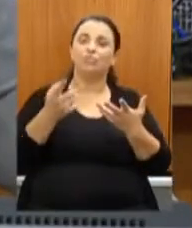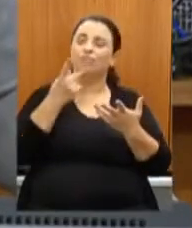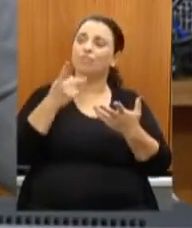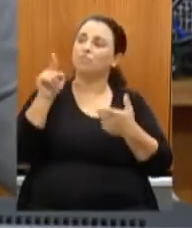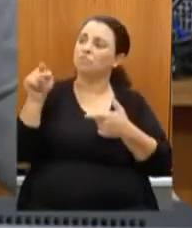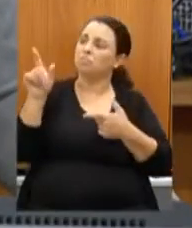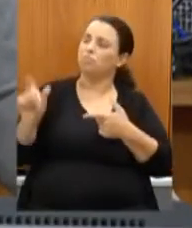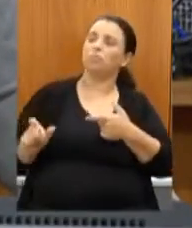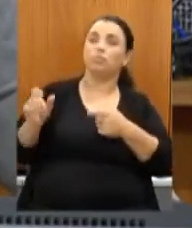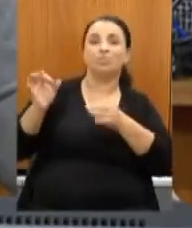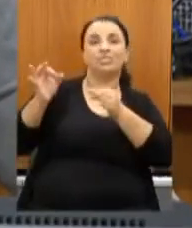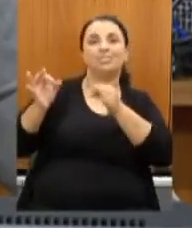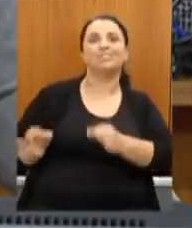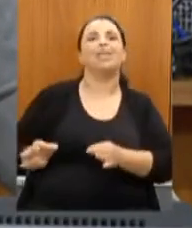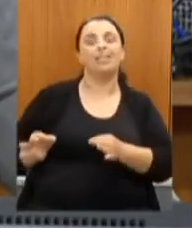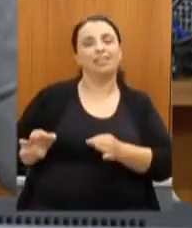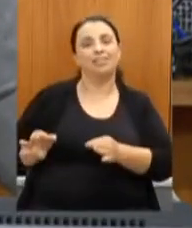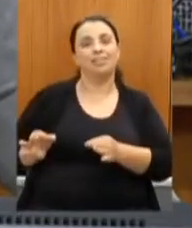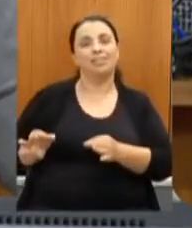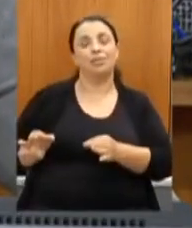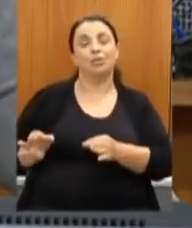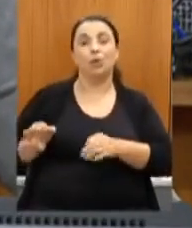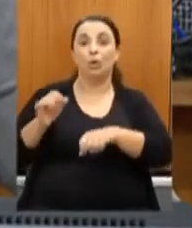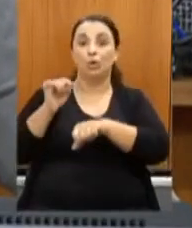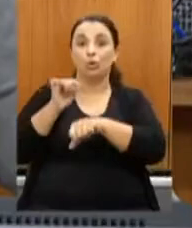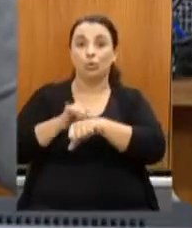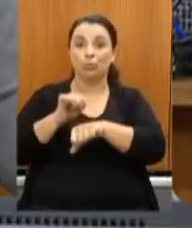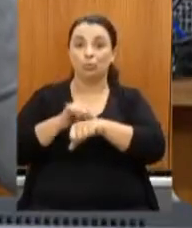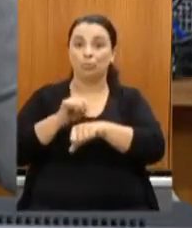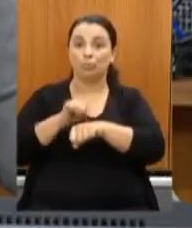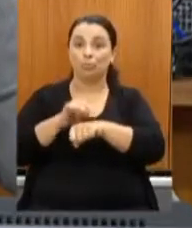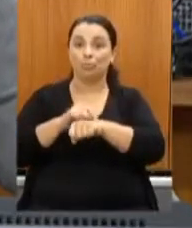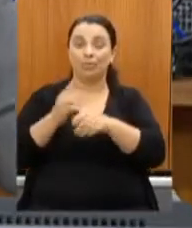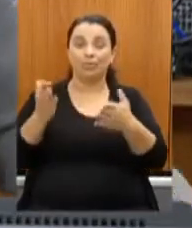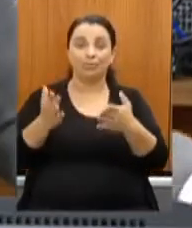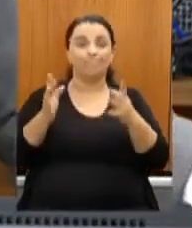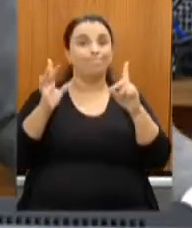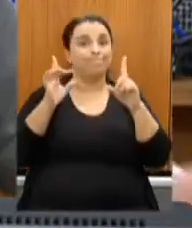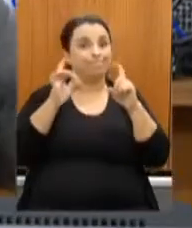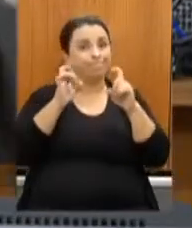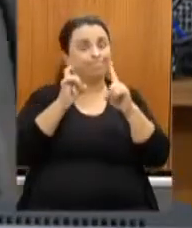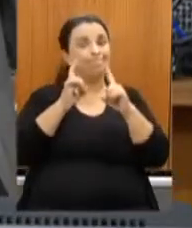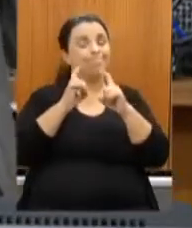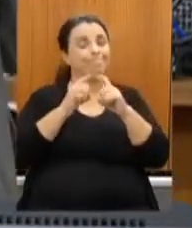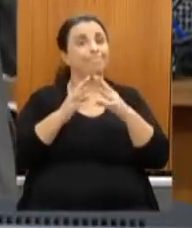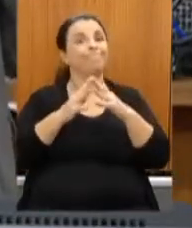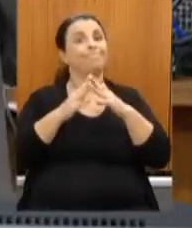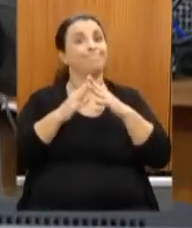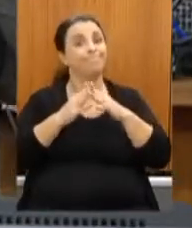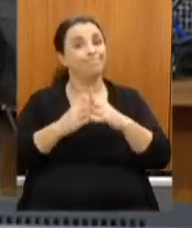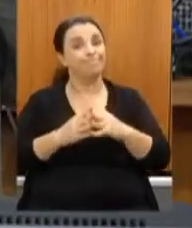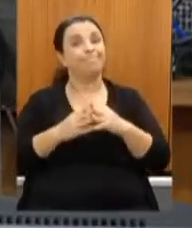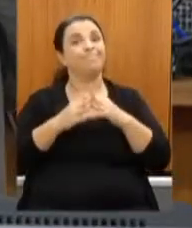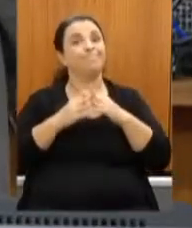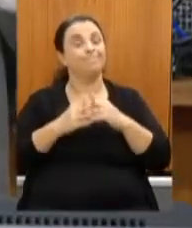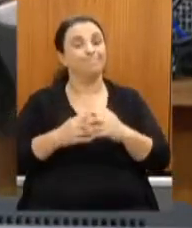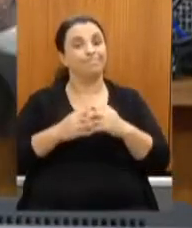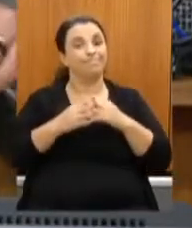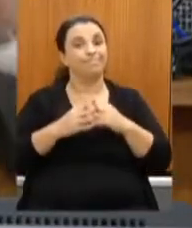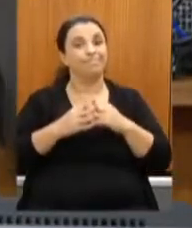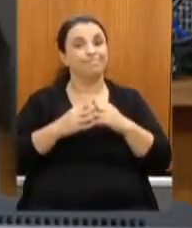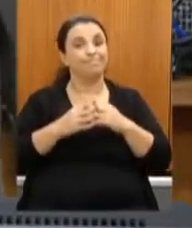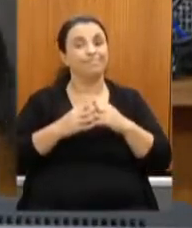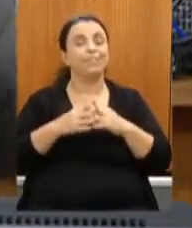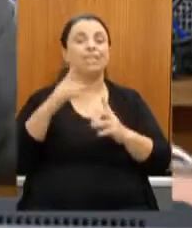no momento tão delicado que a gente passa, deputado Bosco vem aqui falar